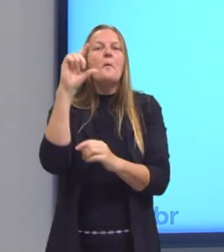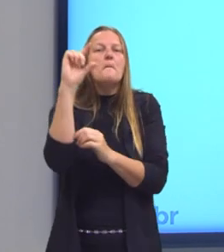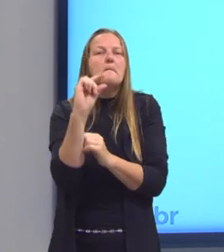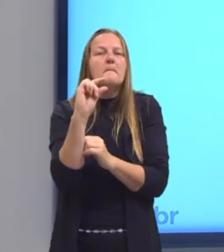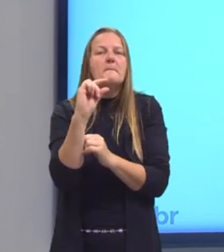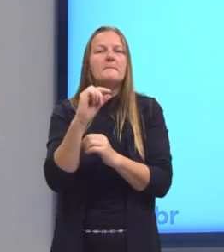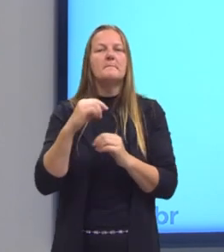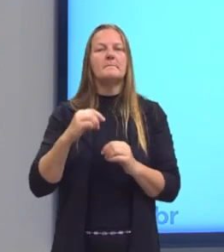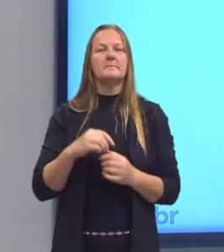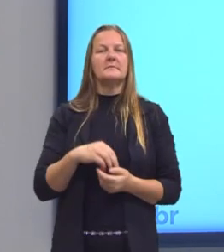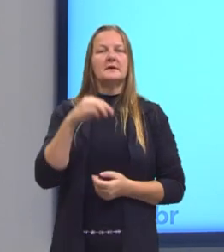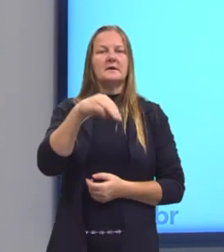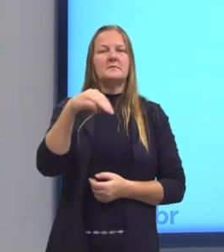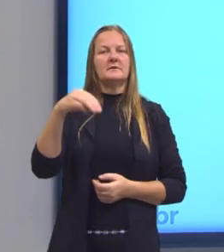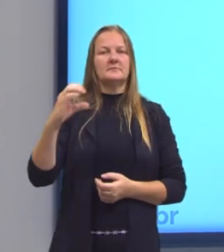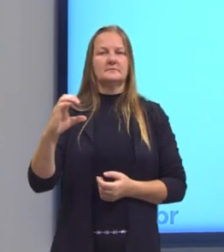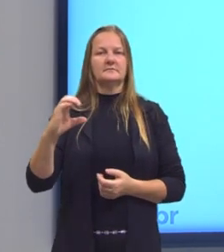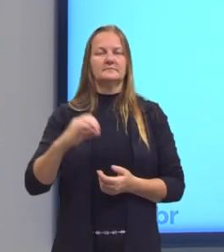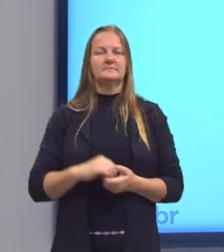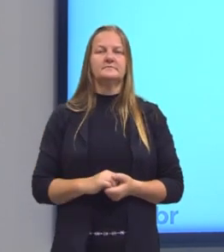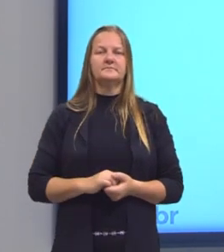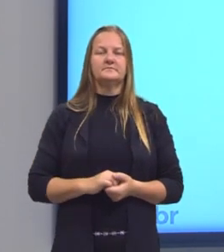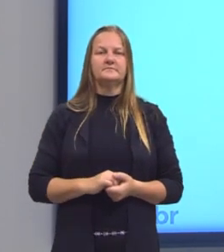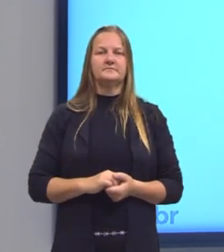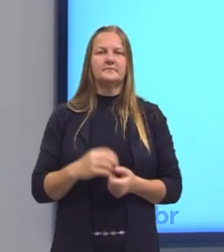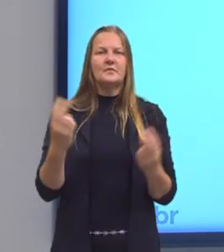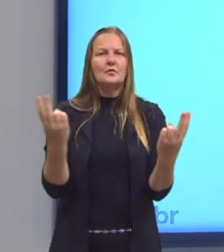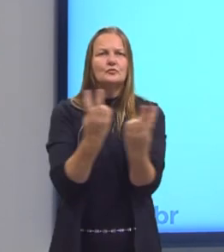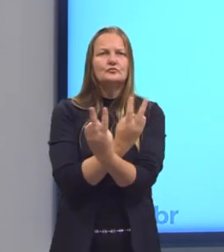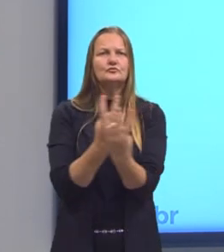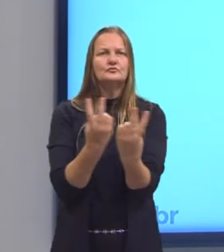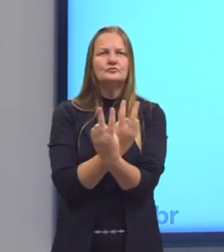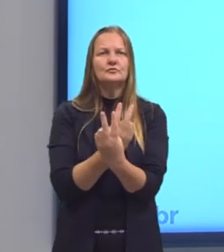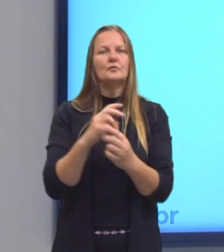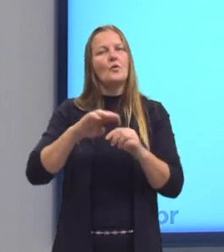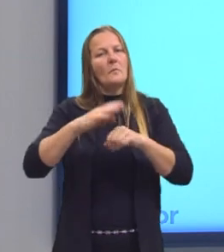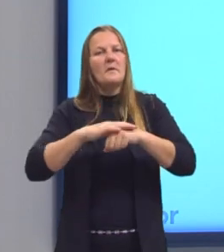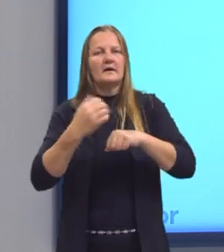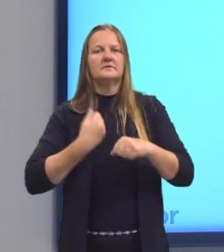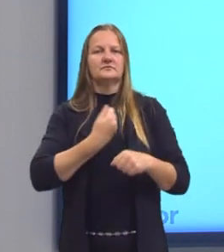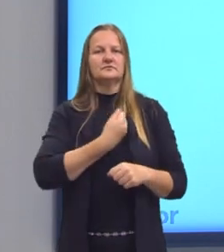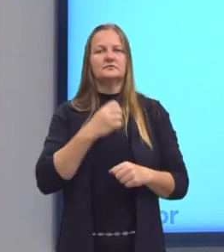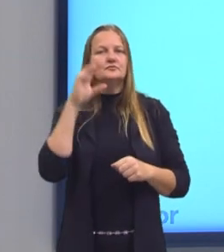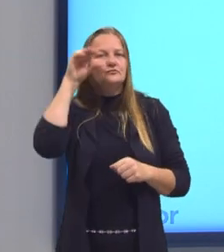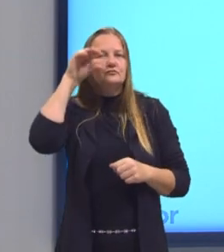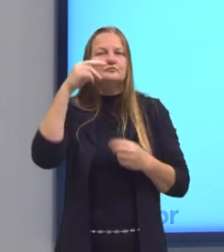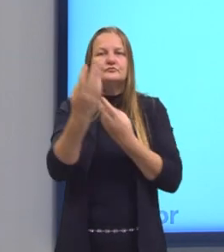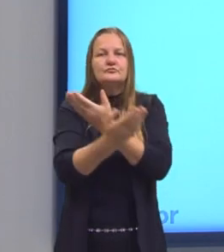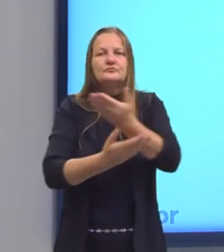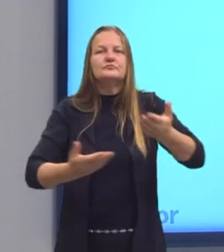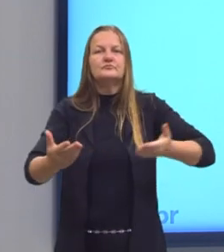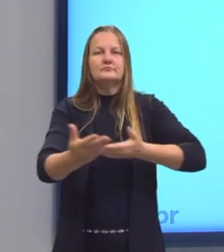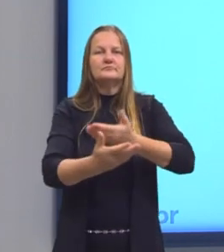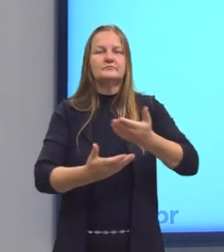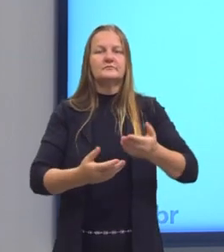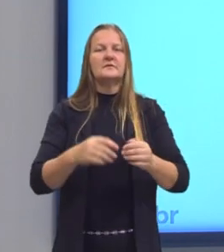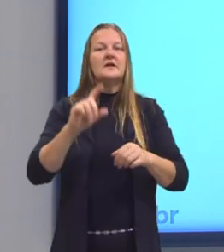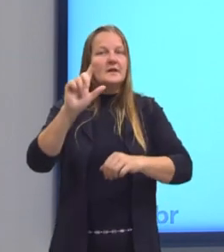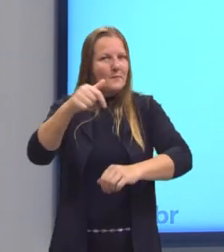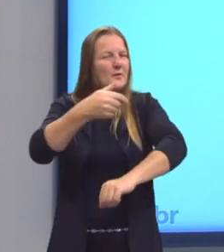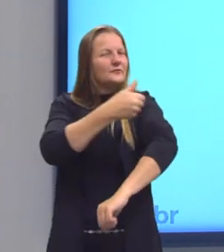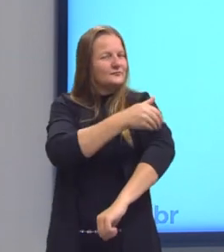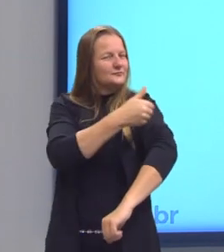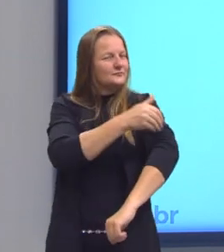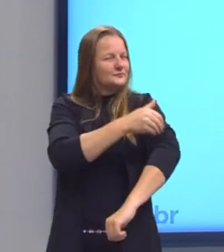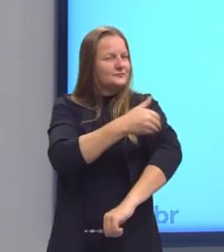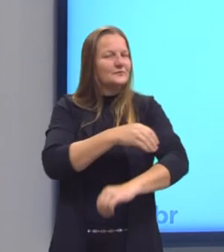menor desses múltiplos que é comum nesses dois ou mais números que a gente está observando. Mais pra frente, a gente vai treinar um pouquinho